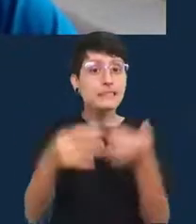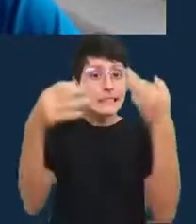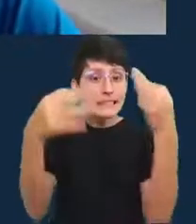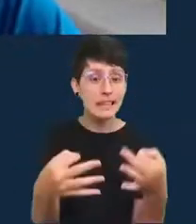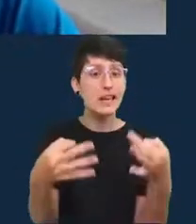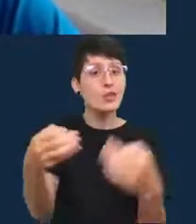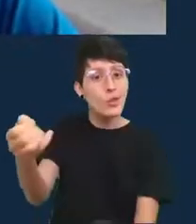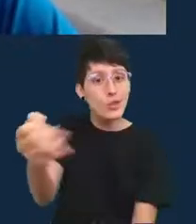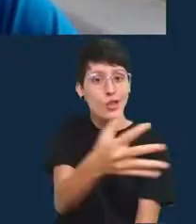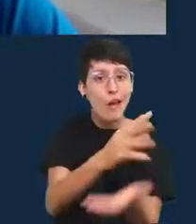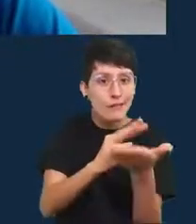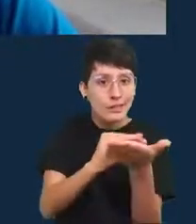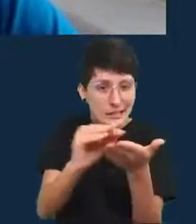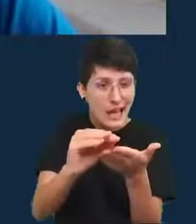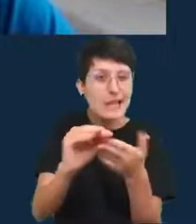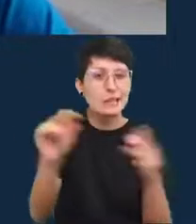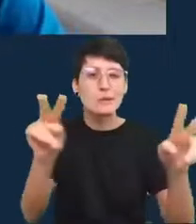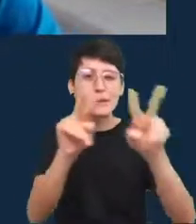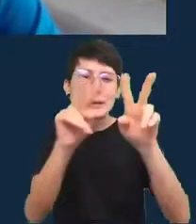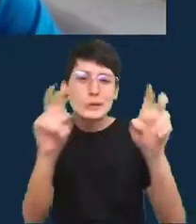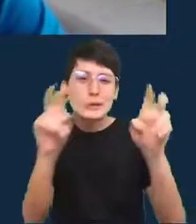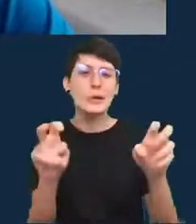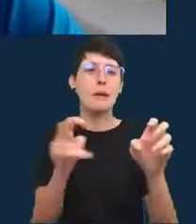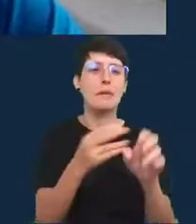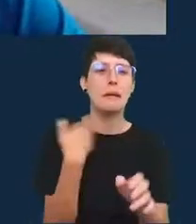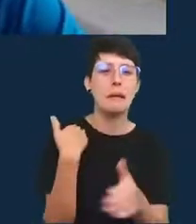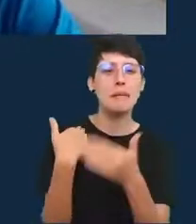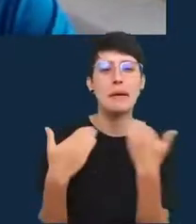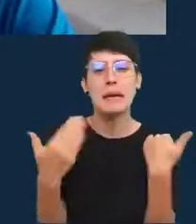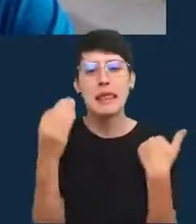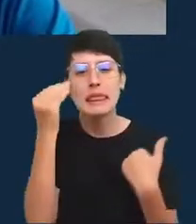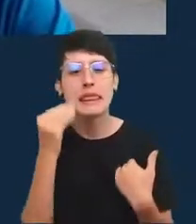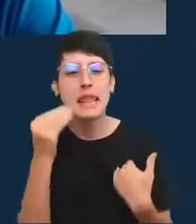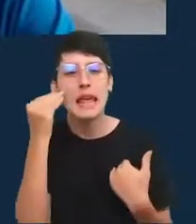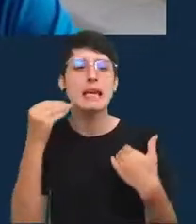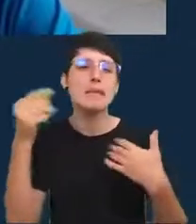dados entram sobre mortalidade total testes, vacinas, etc